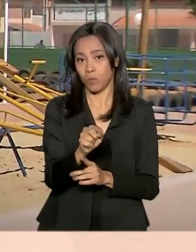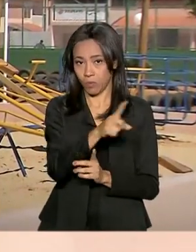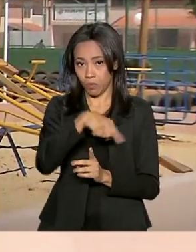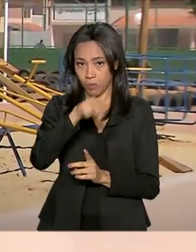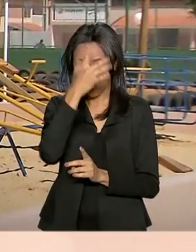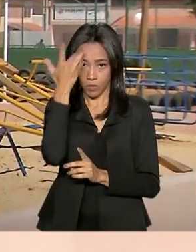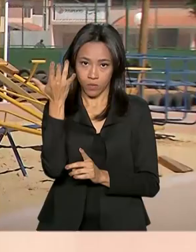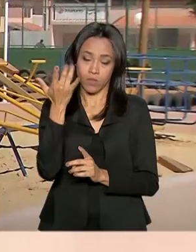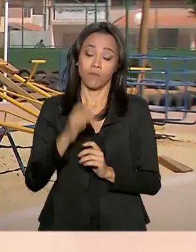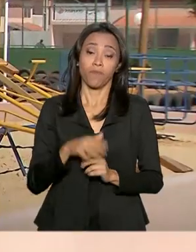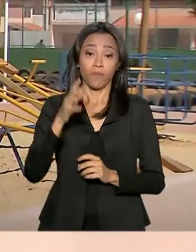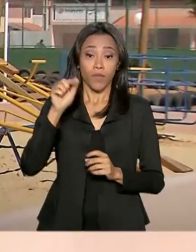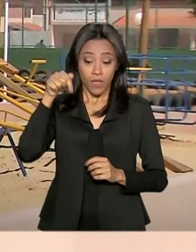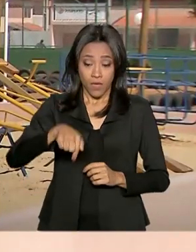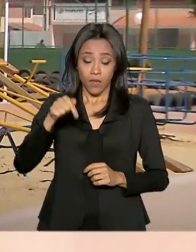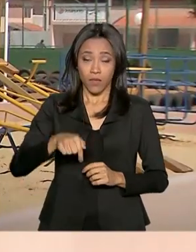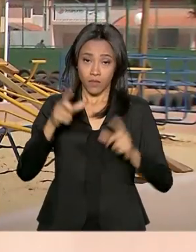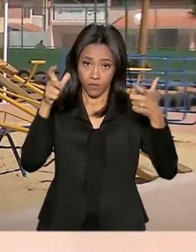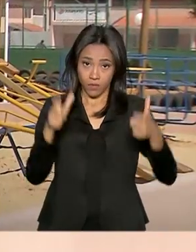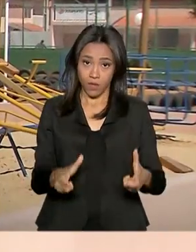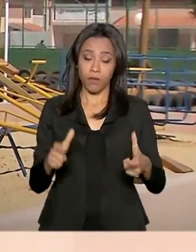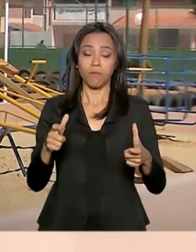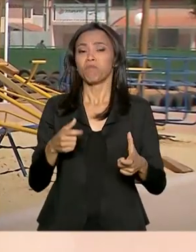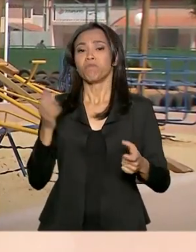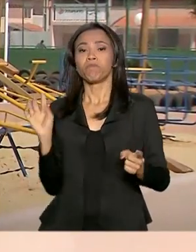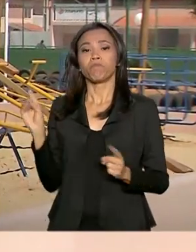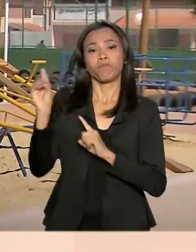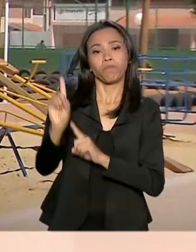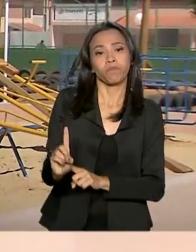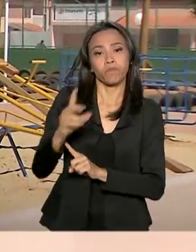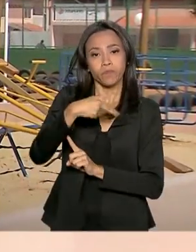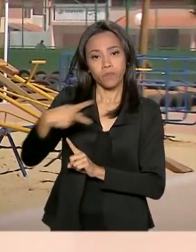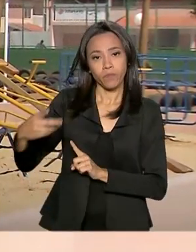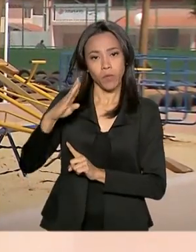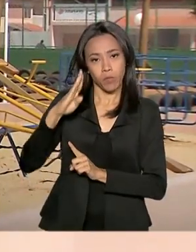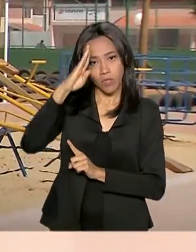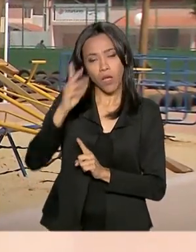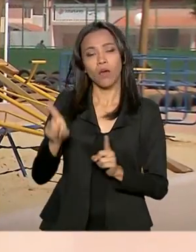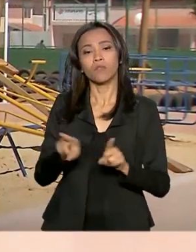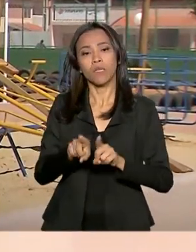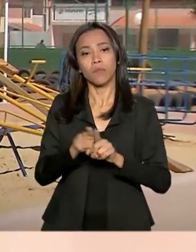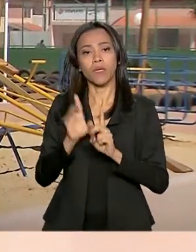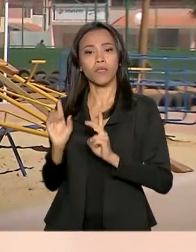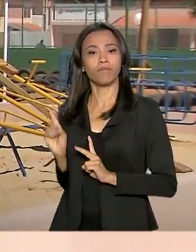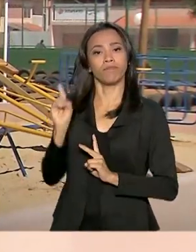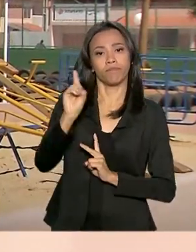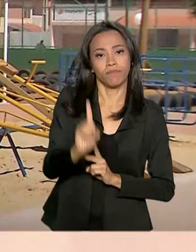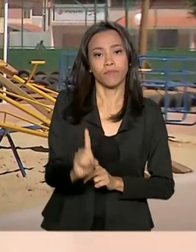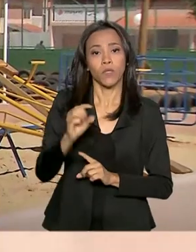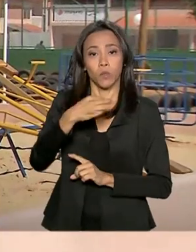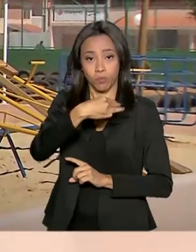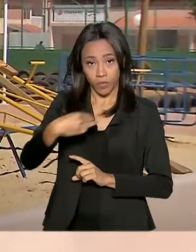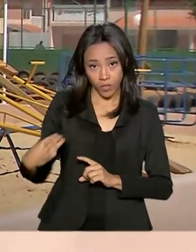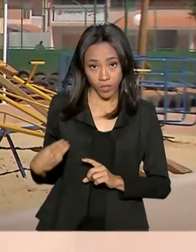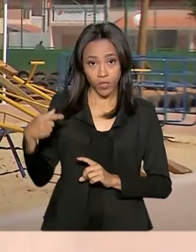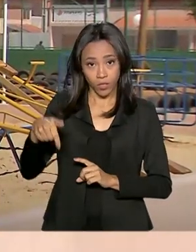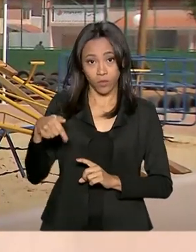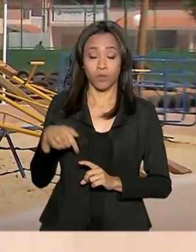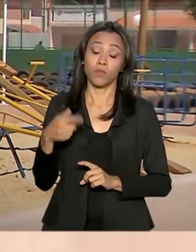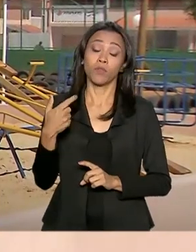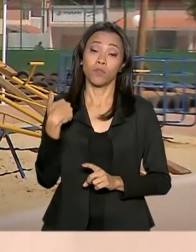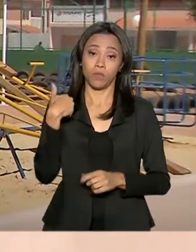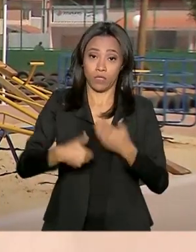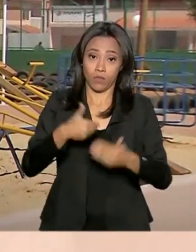E hoje aqui no evento, além do presidente Jair Bolsonaro, também teremos a presença do ministro do Desenvolvimento Regional,